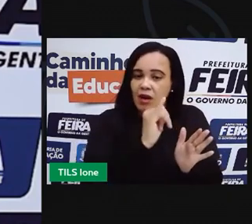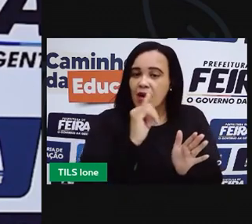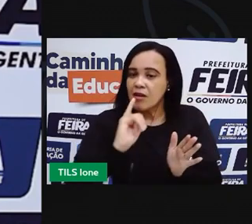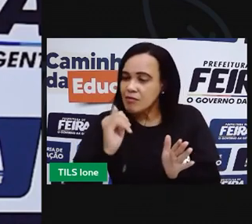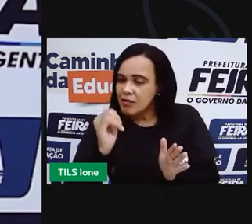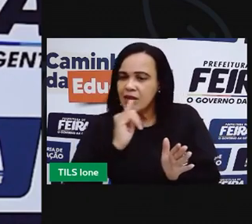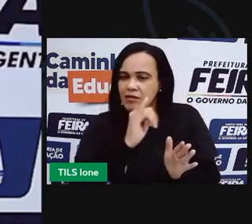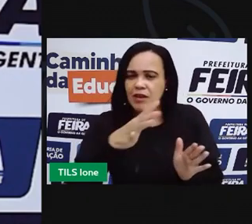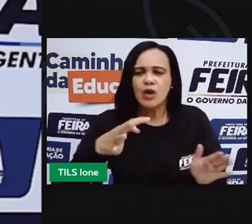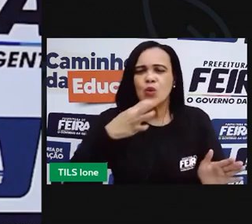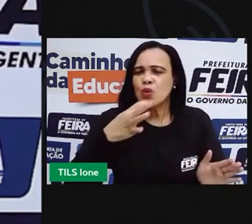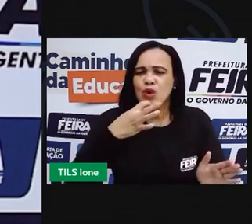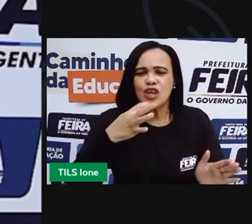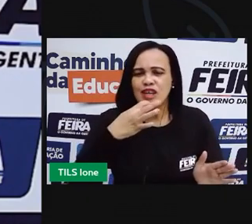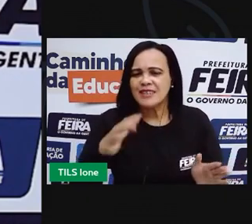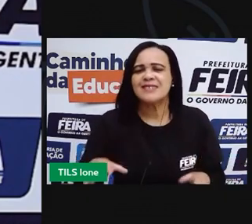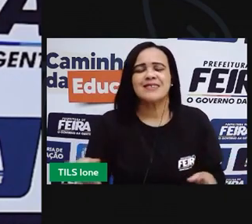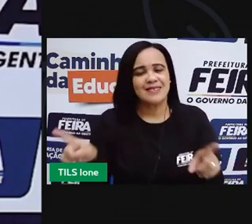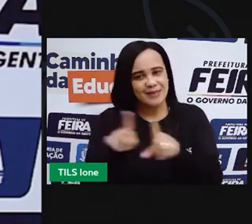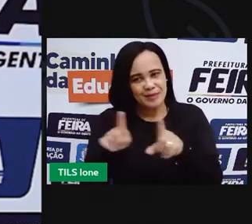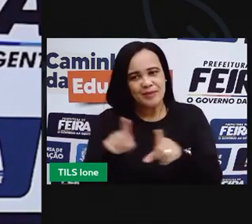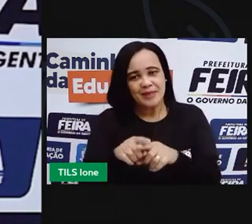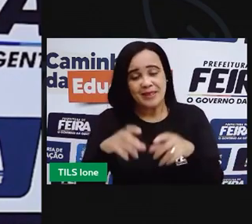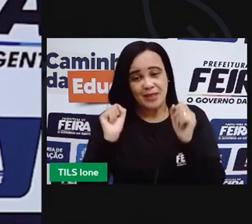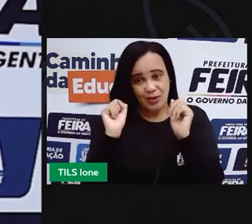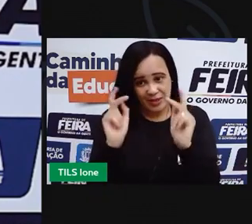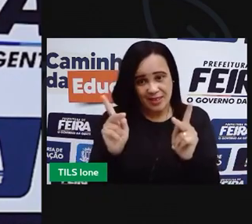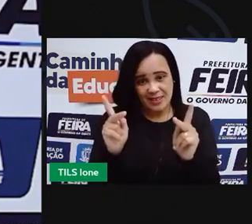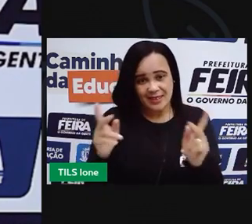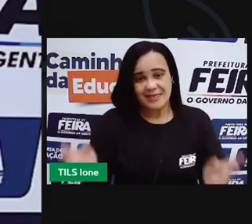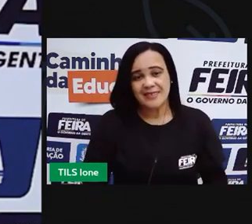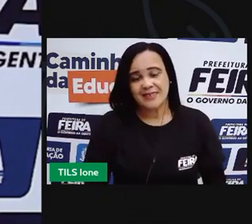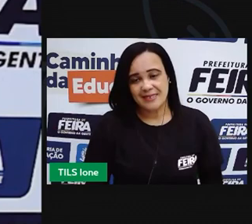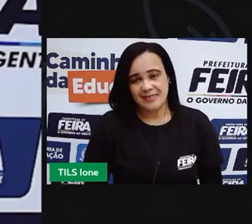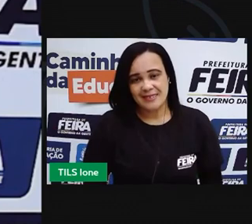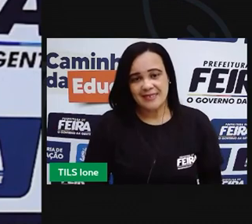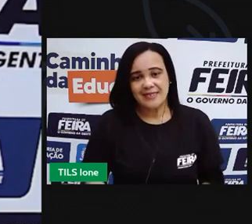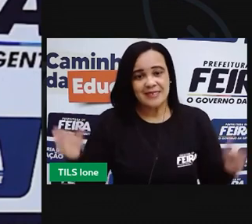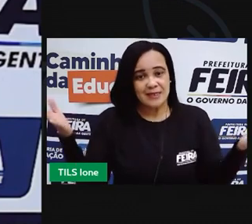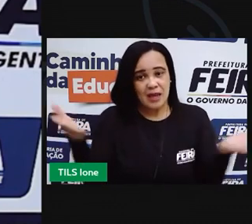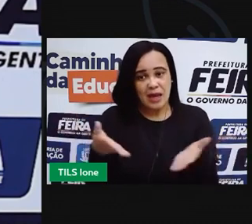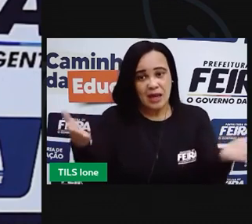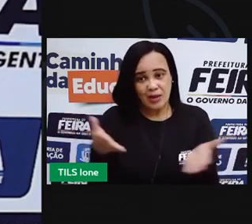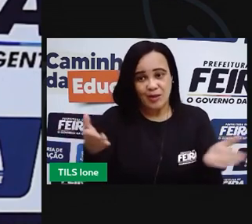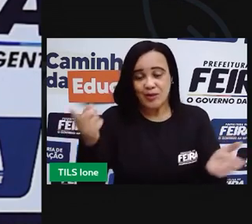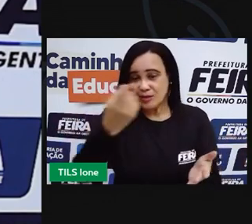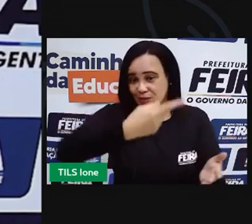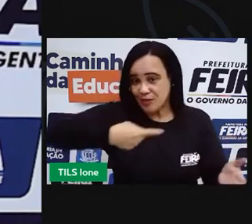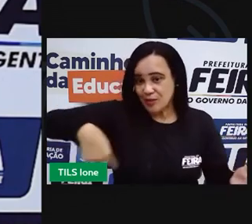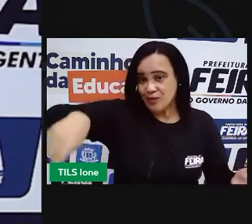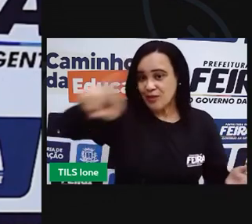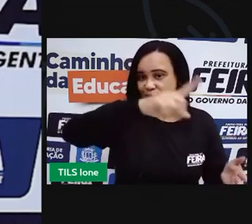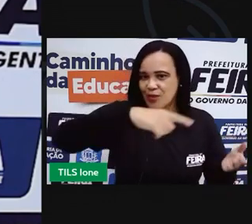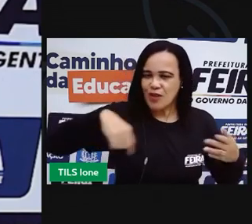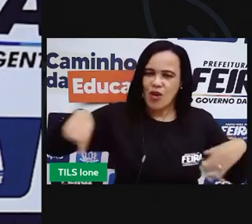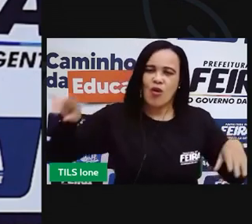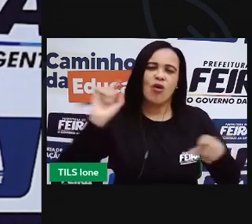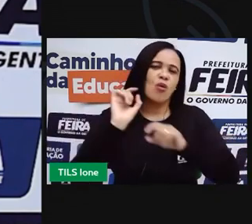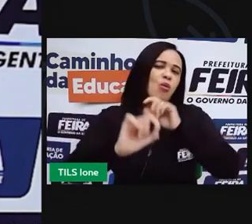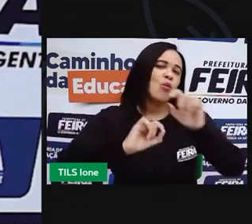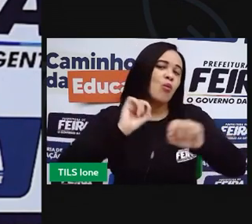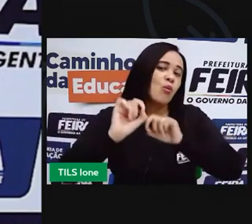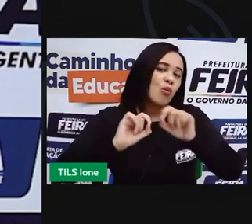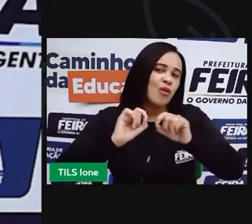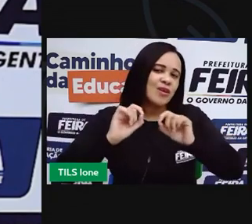listou. Tá certo? Agora, meus amigos, a gente vai se decidindo. Vai chegando até